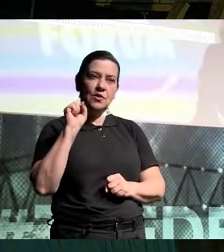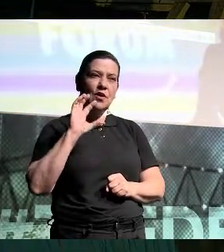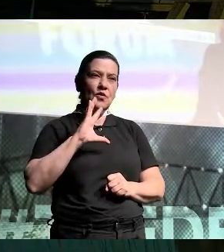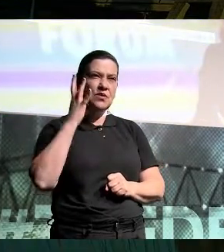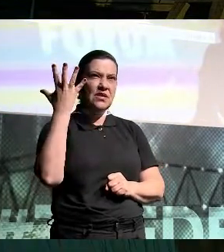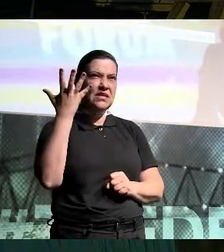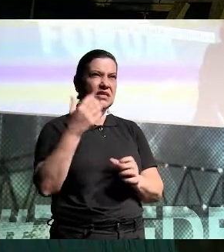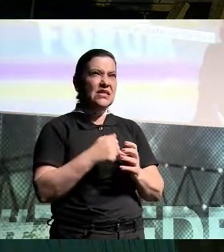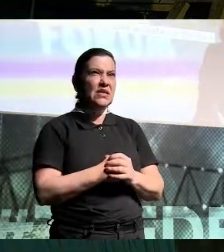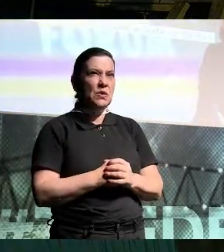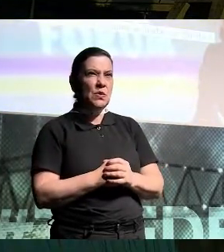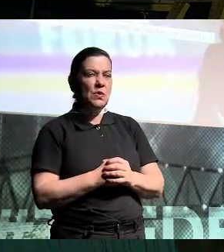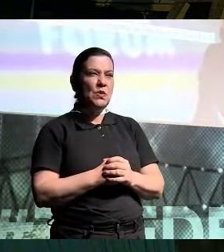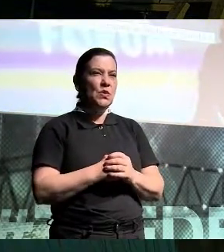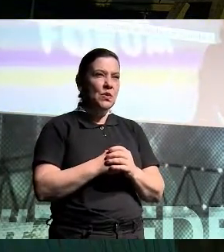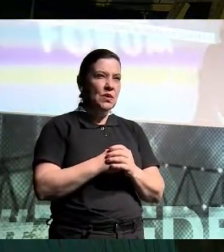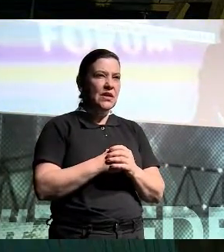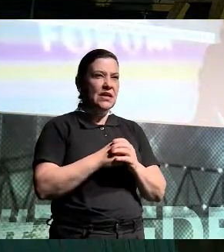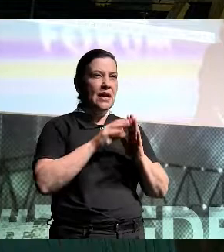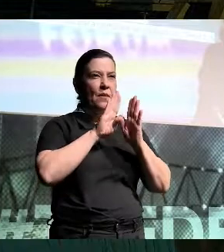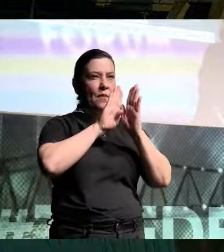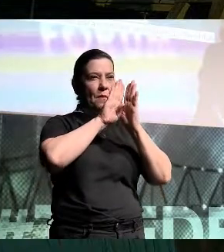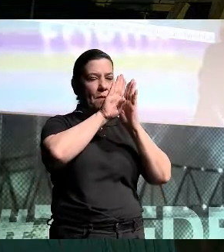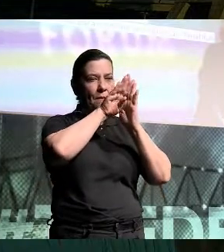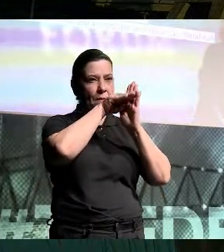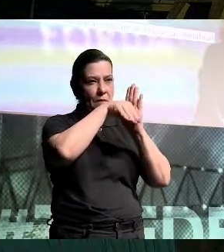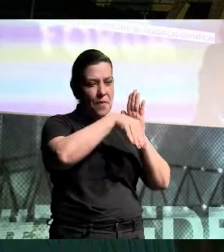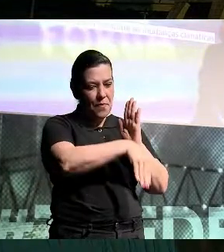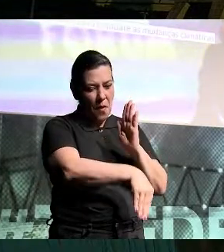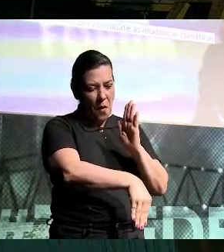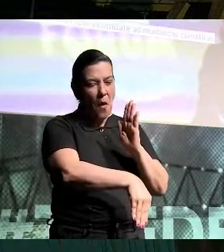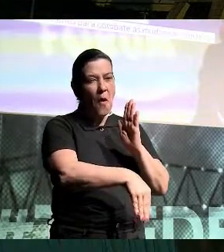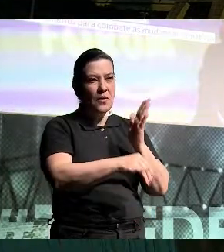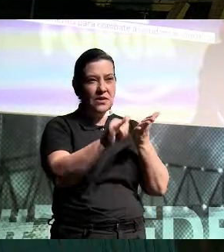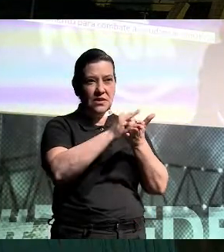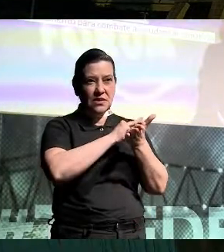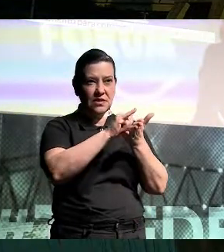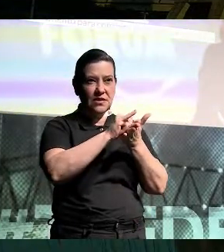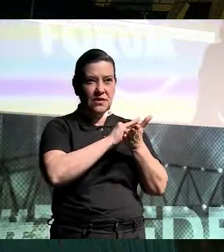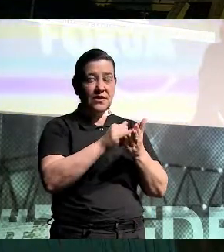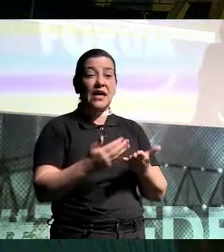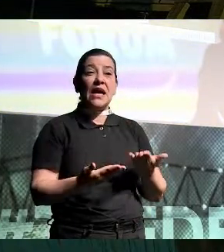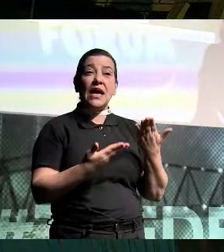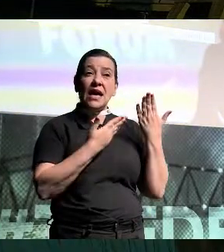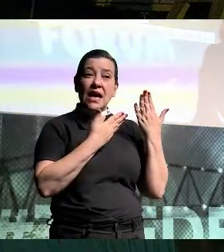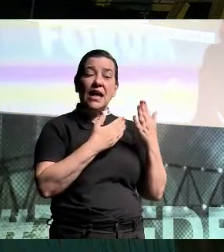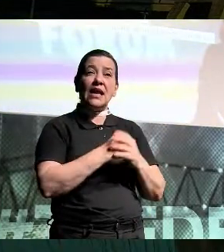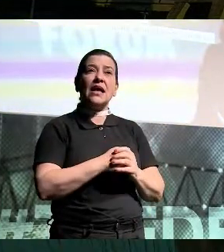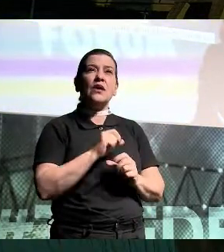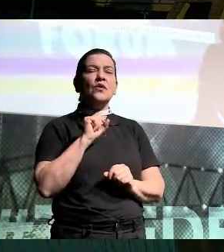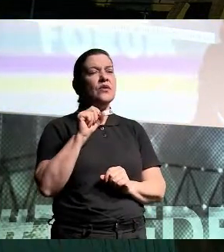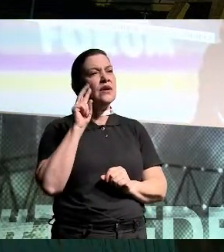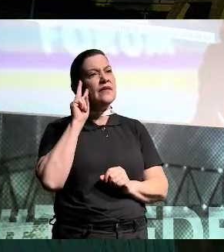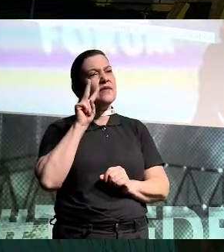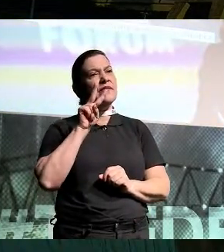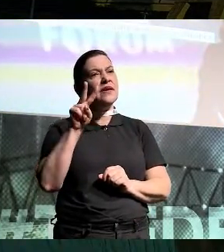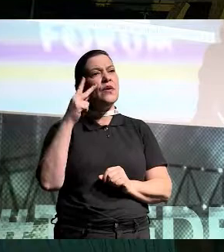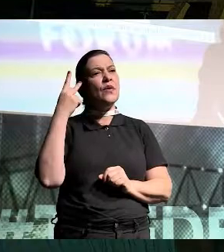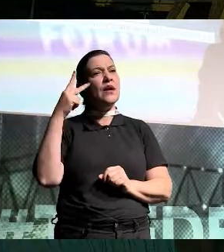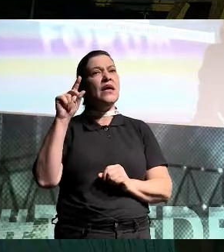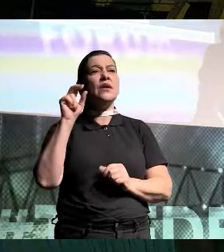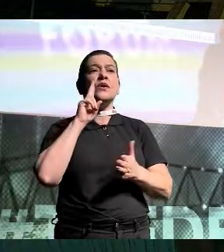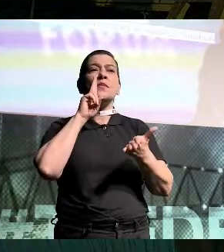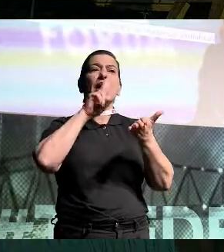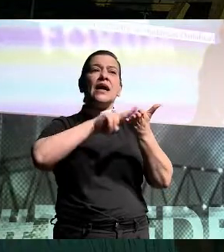quebra ali na Bolsa de Nova Iorque, anualmente a BlackRock, via o Larry Fink, ele emite uma